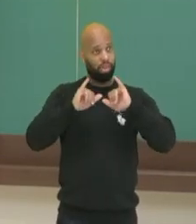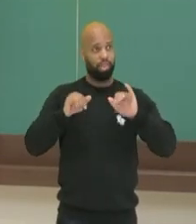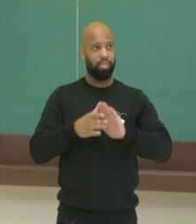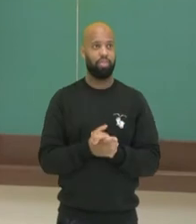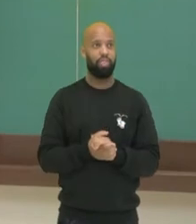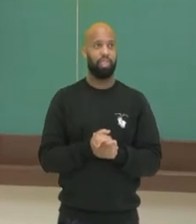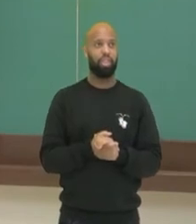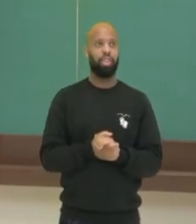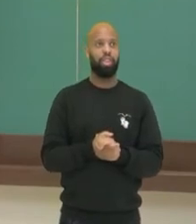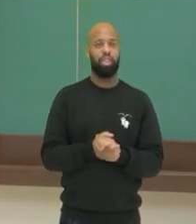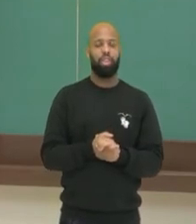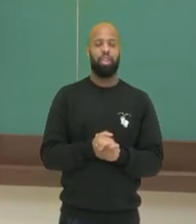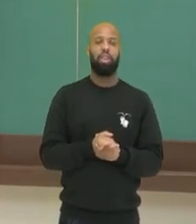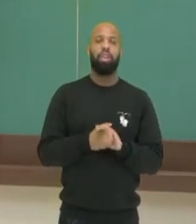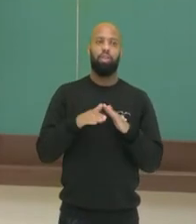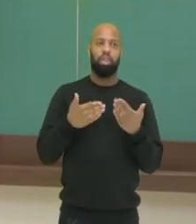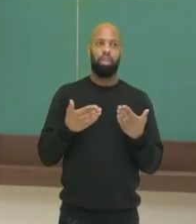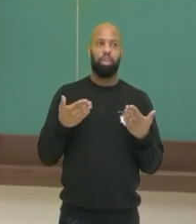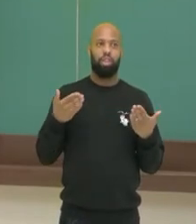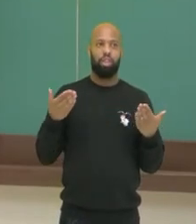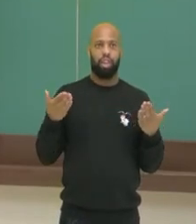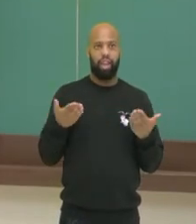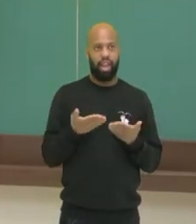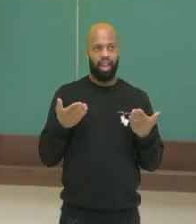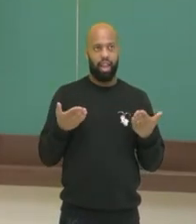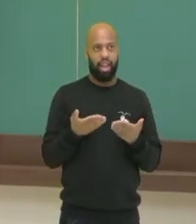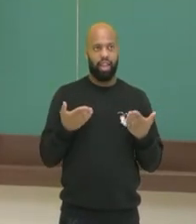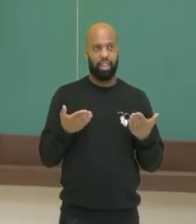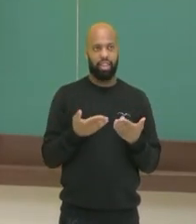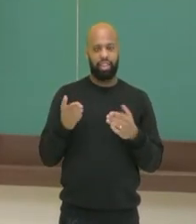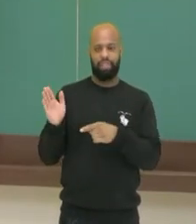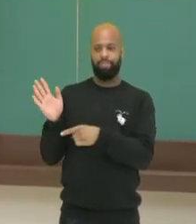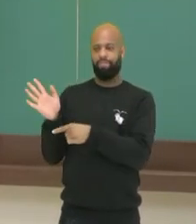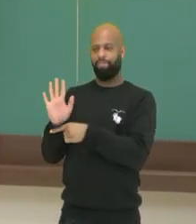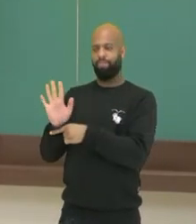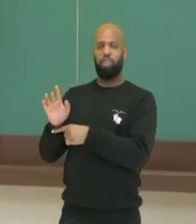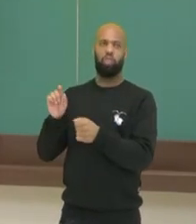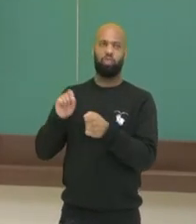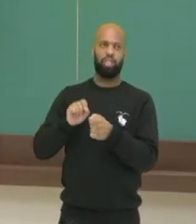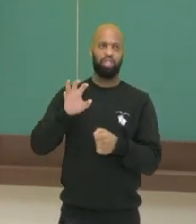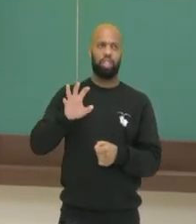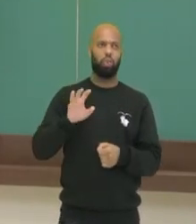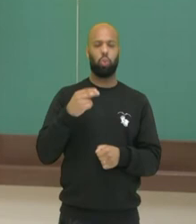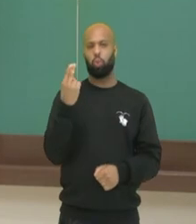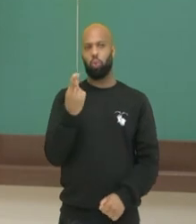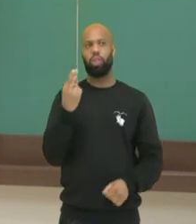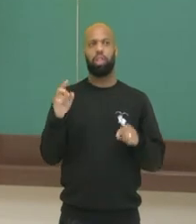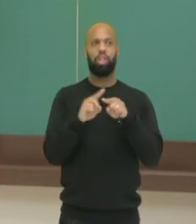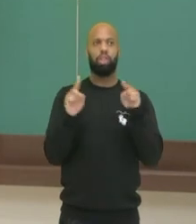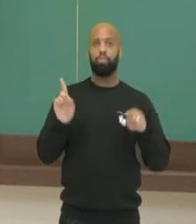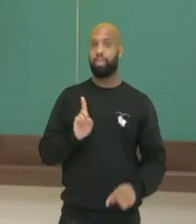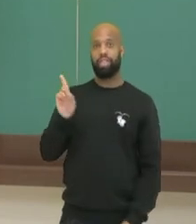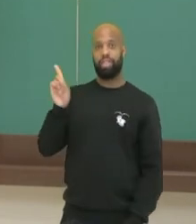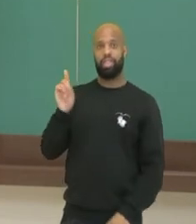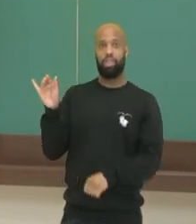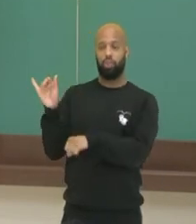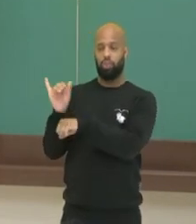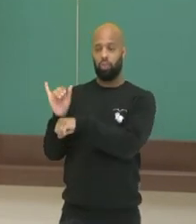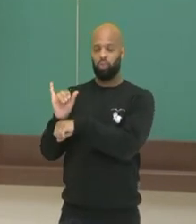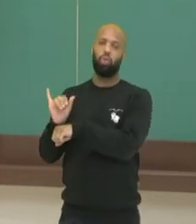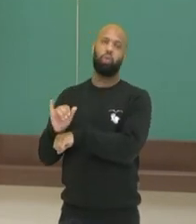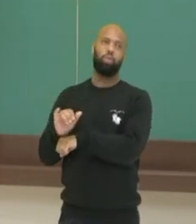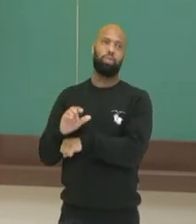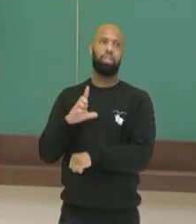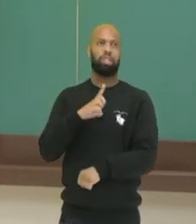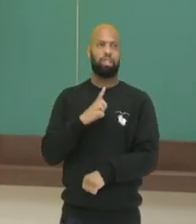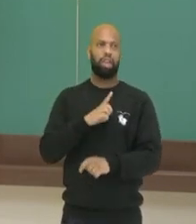Aqui no nosso, na nossa aula, não tem sentido, no nosso vídeo aqui, não tem sentido fazer isso. Agora, lá, nesse canal do YouTube, eles